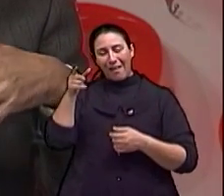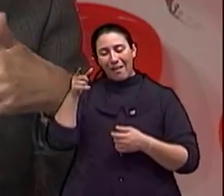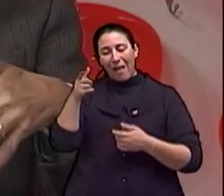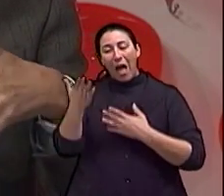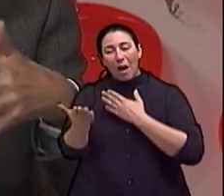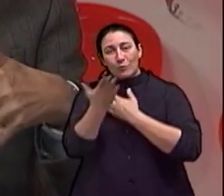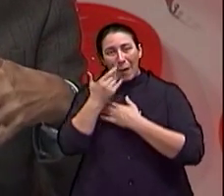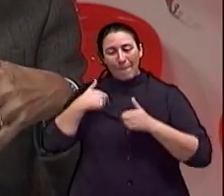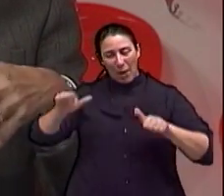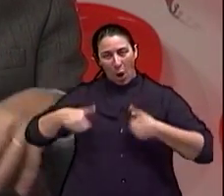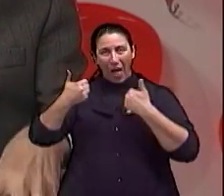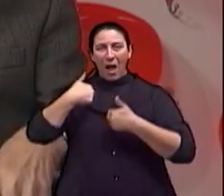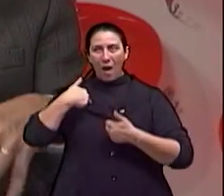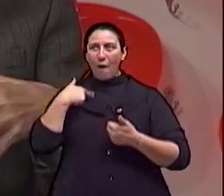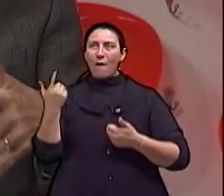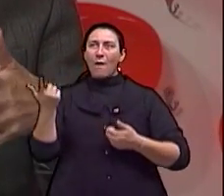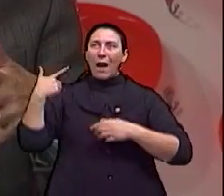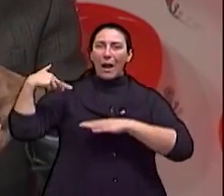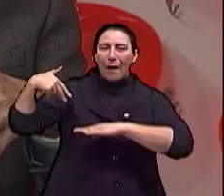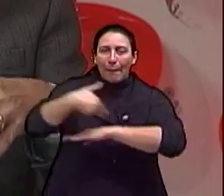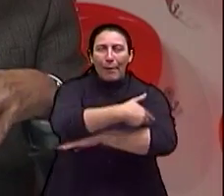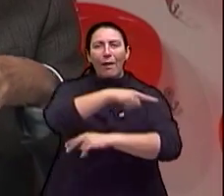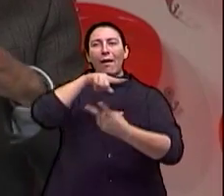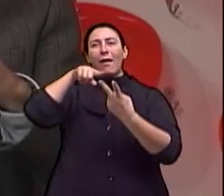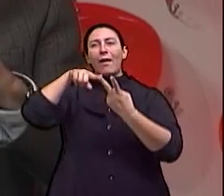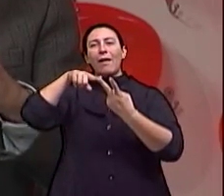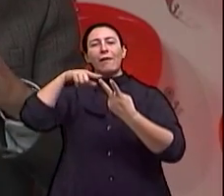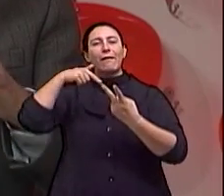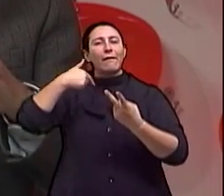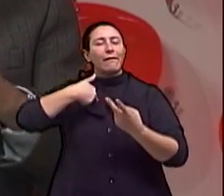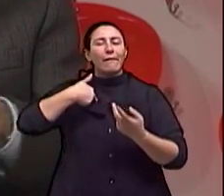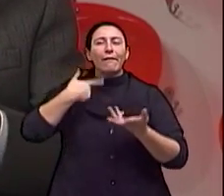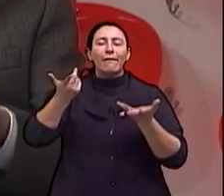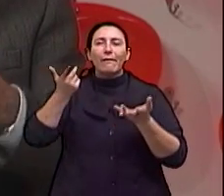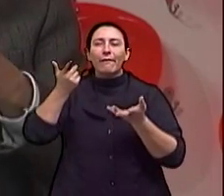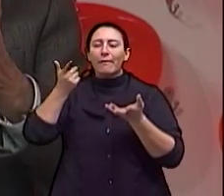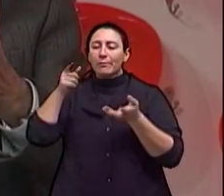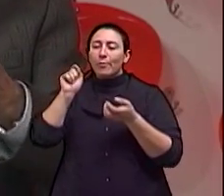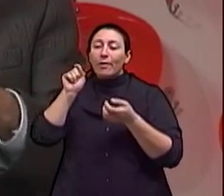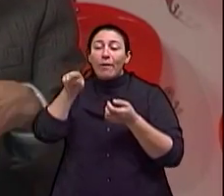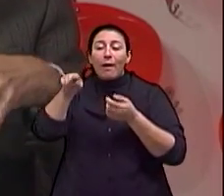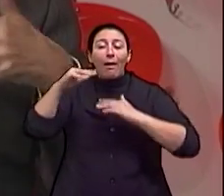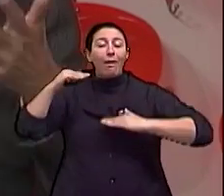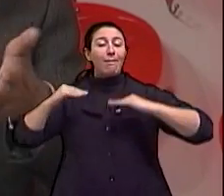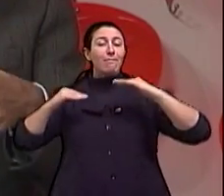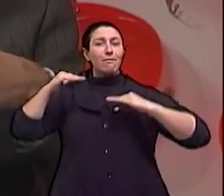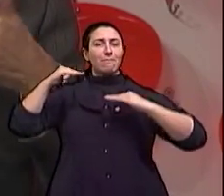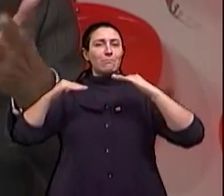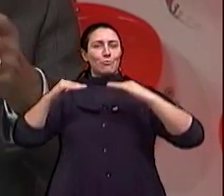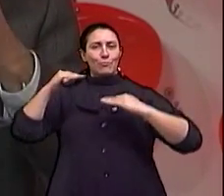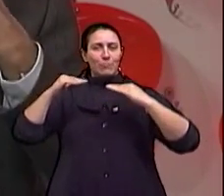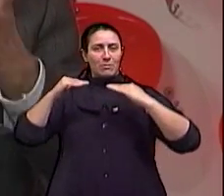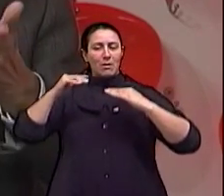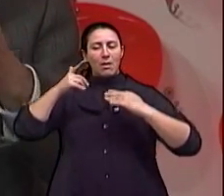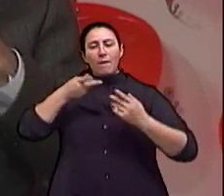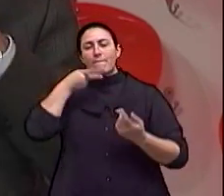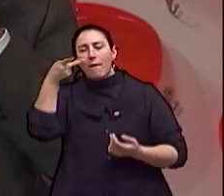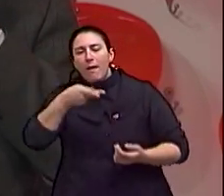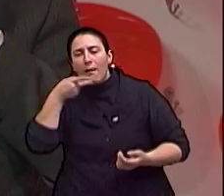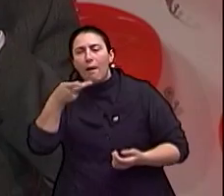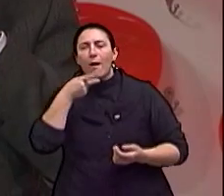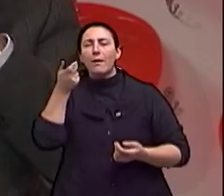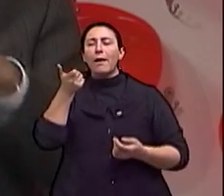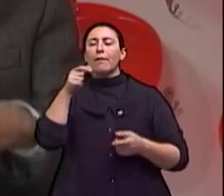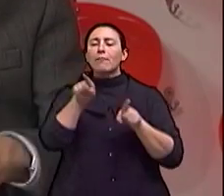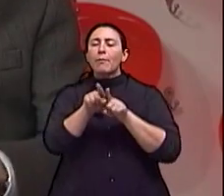melhora por decorrência de que a rigidez melhora um pouco, mas ela não atua especificamente no equilíbrio, no caminhar, no falar, deglutir.